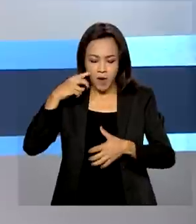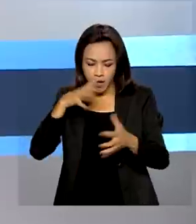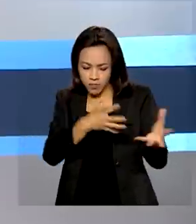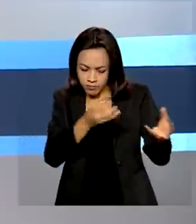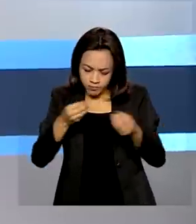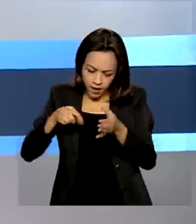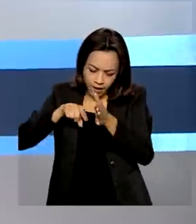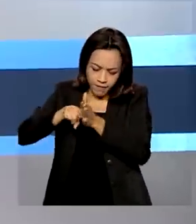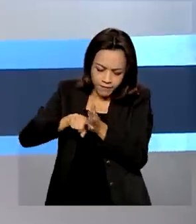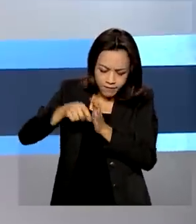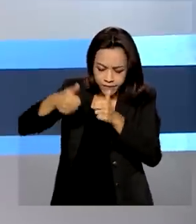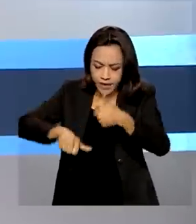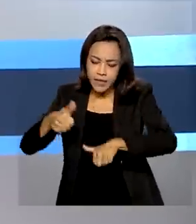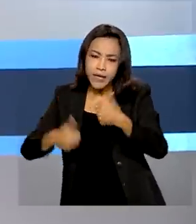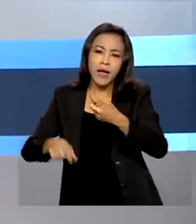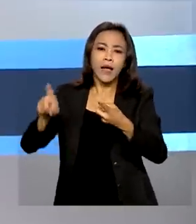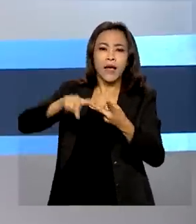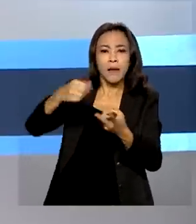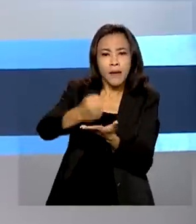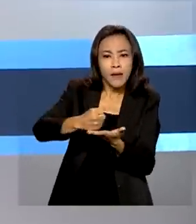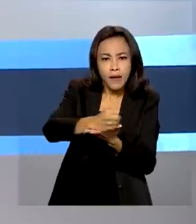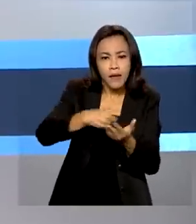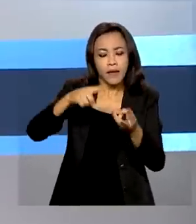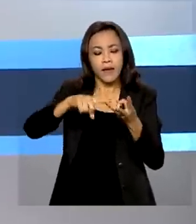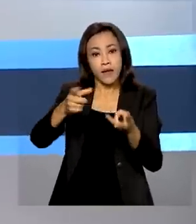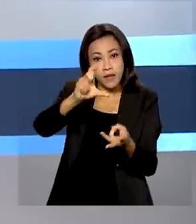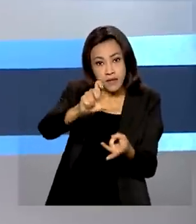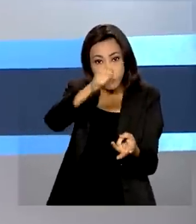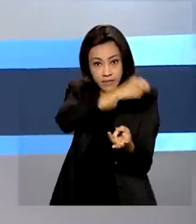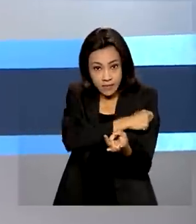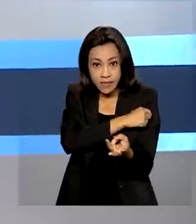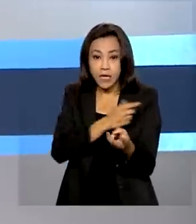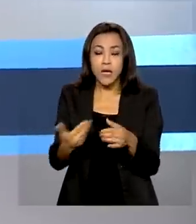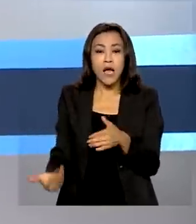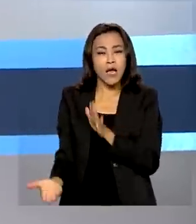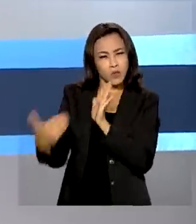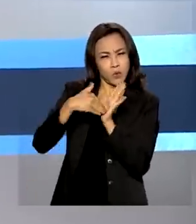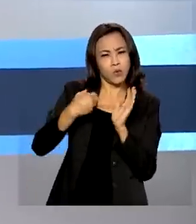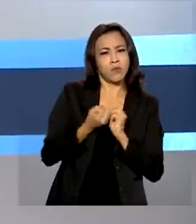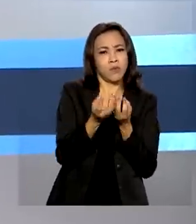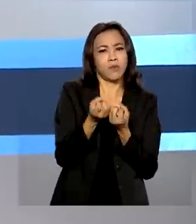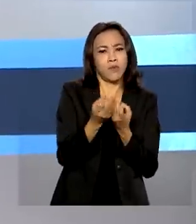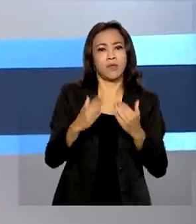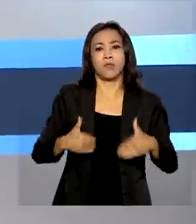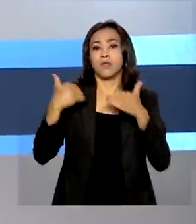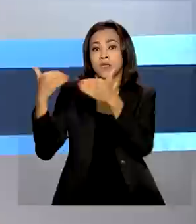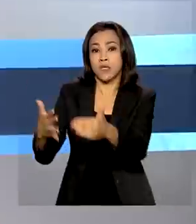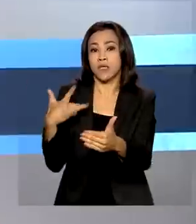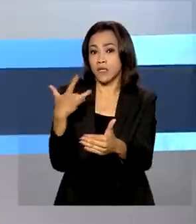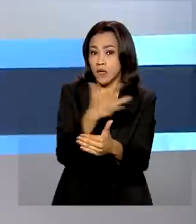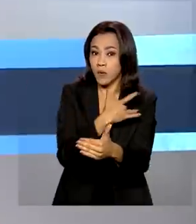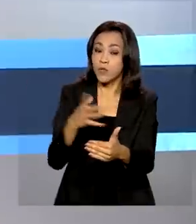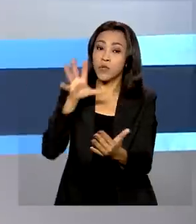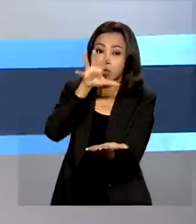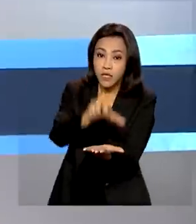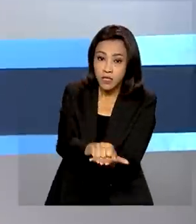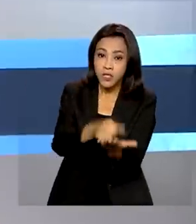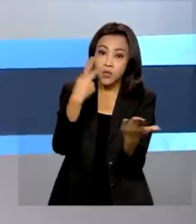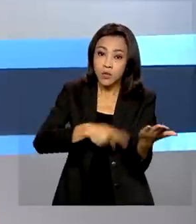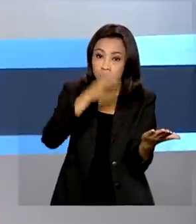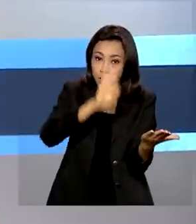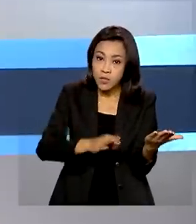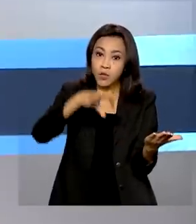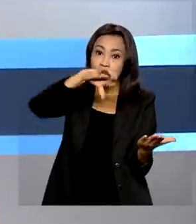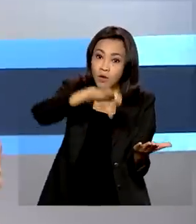medicamentos, testes e vacinas. Os últimos dados do Ministério da Saúde mostram que o Brasil registra 978